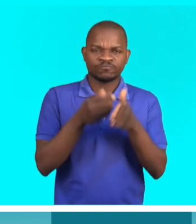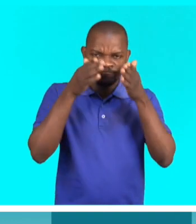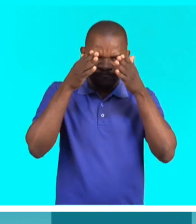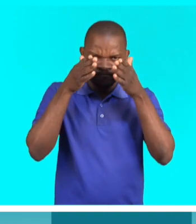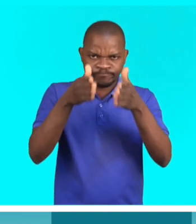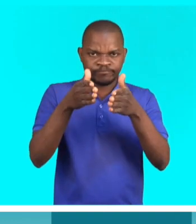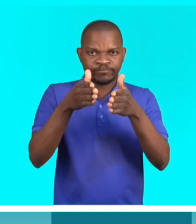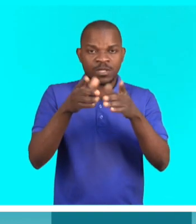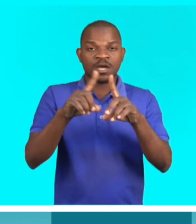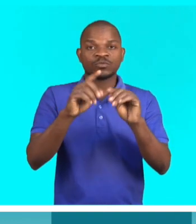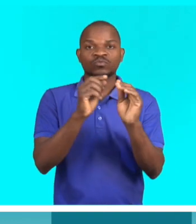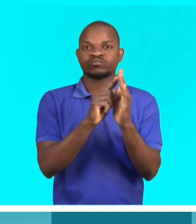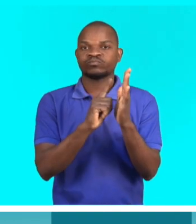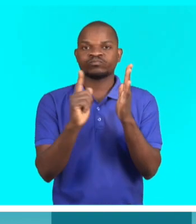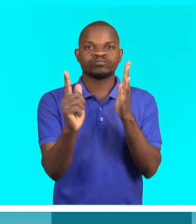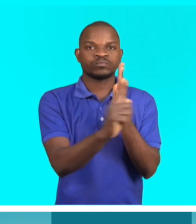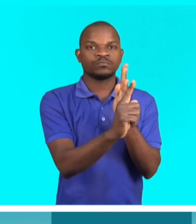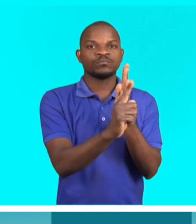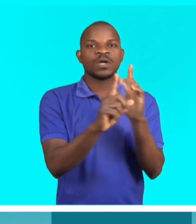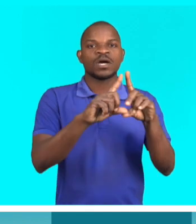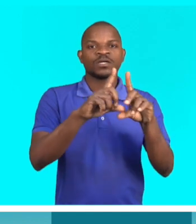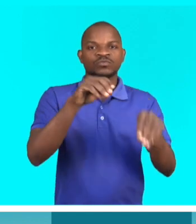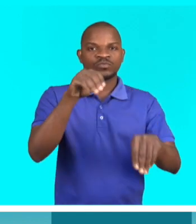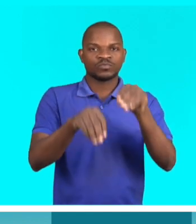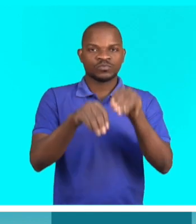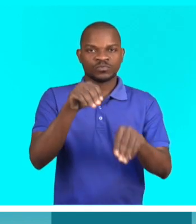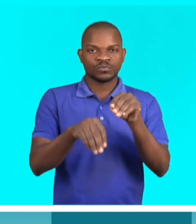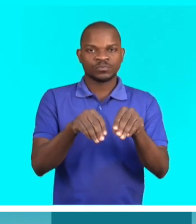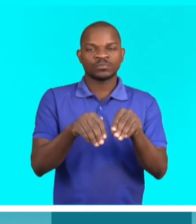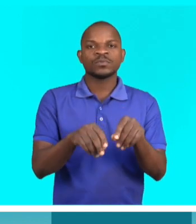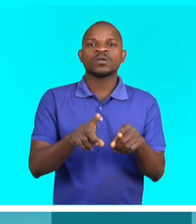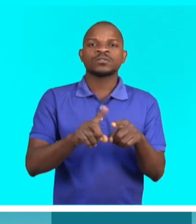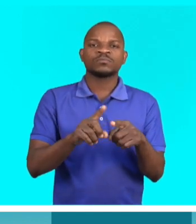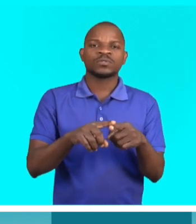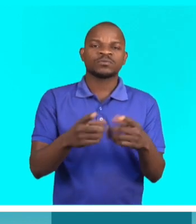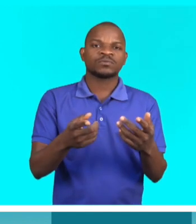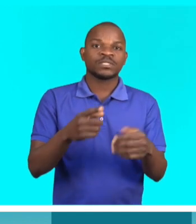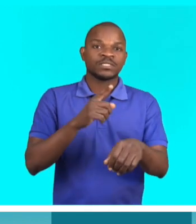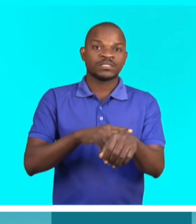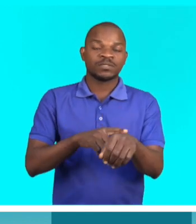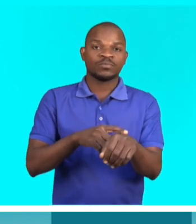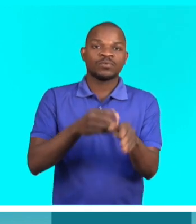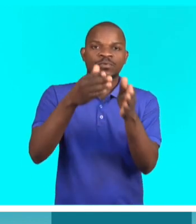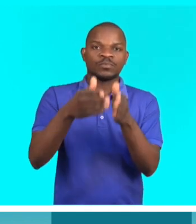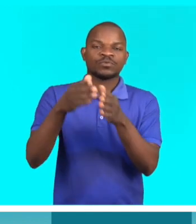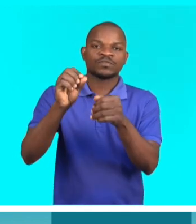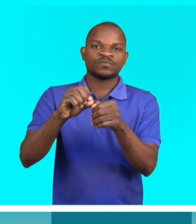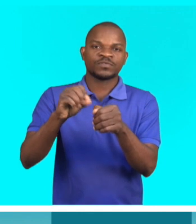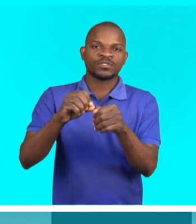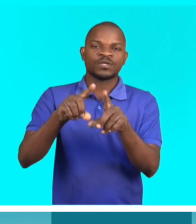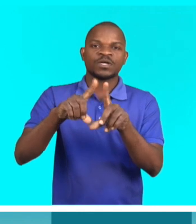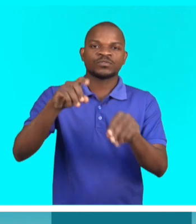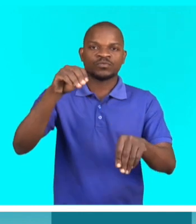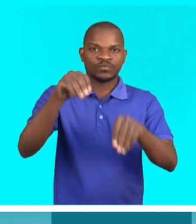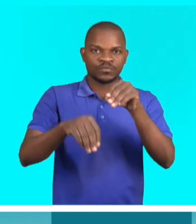É necessário prestar-se atenção para a questão de prioridade no processo eleitoral, ou seja, no momento em que as